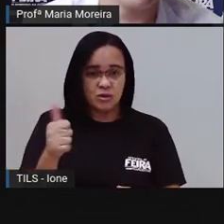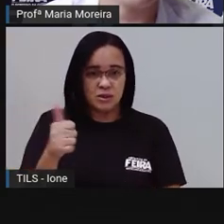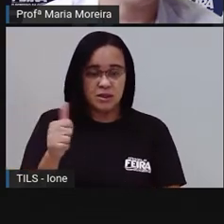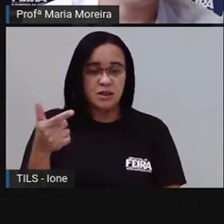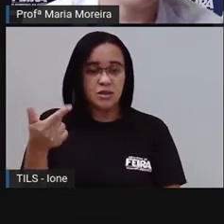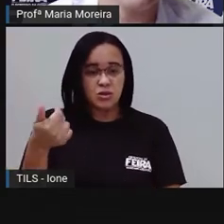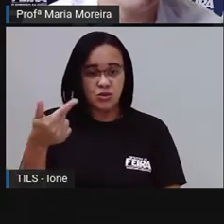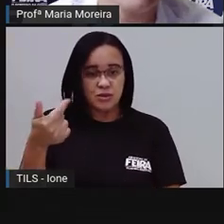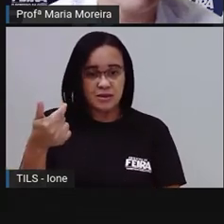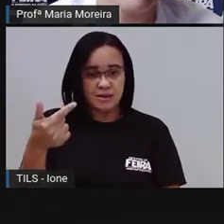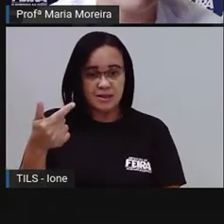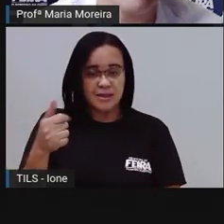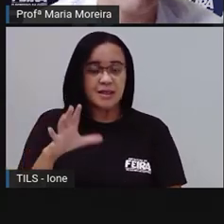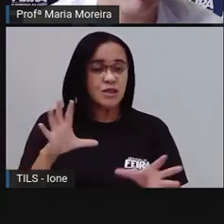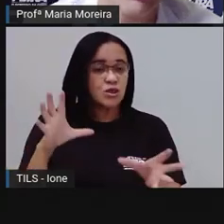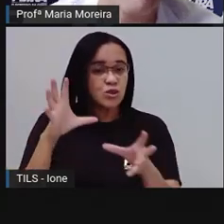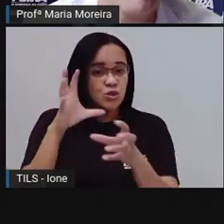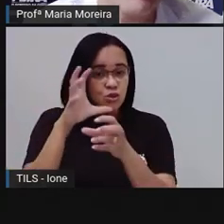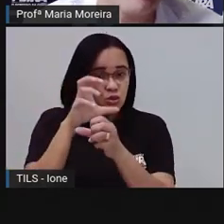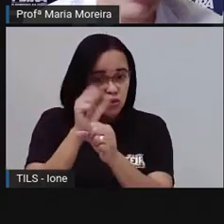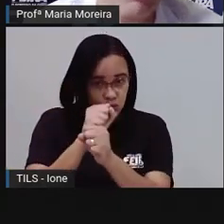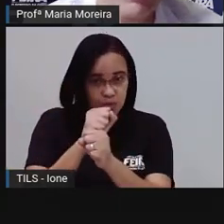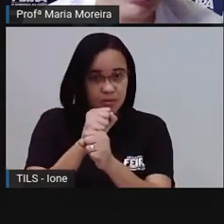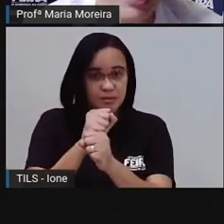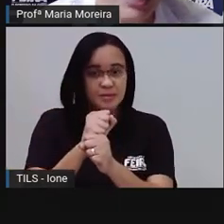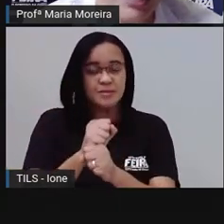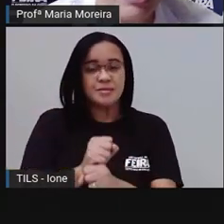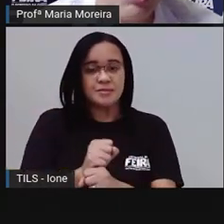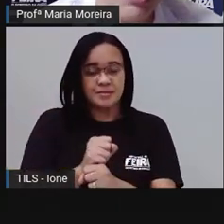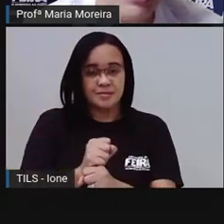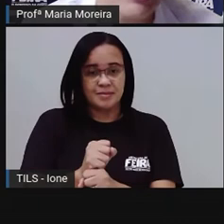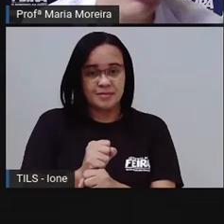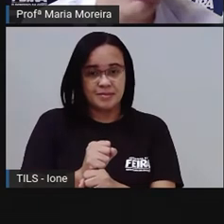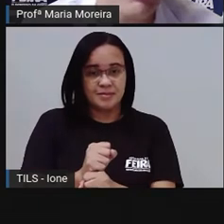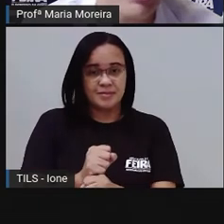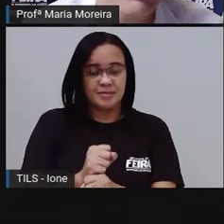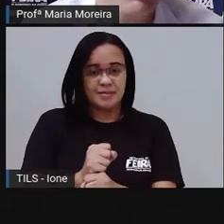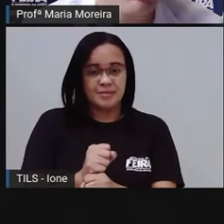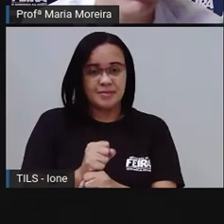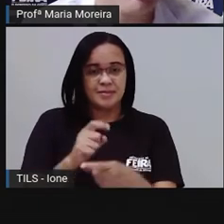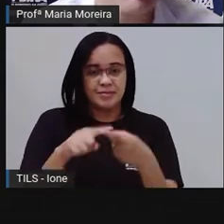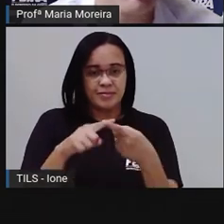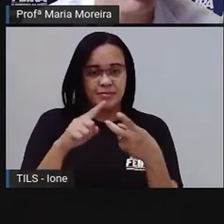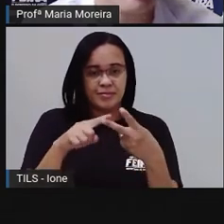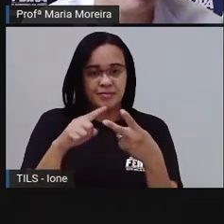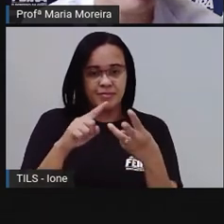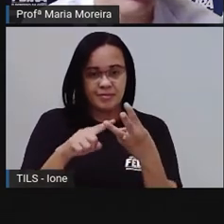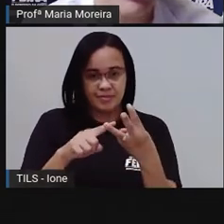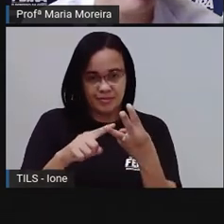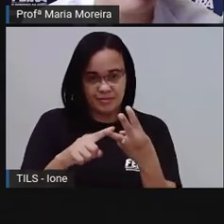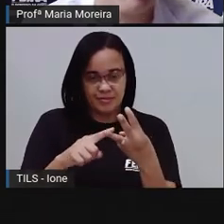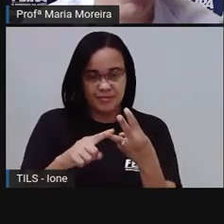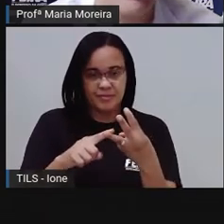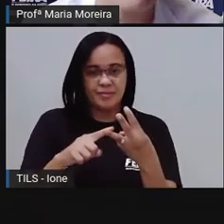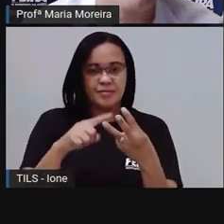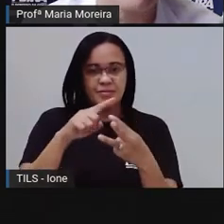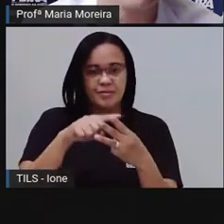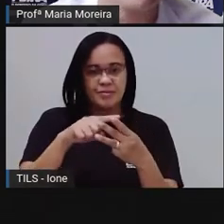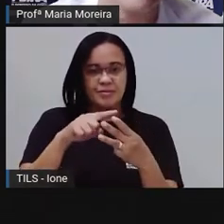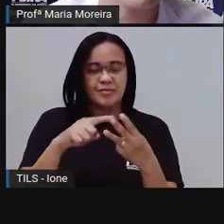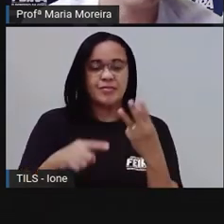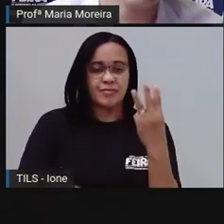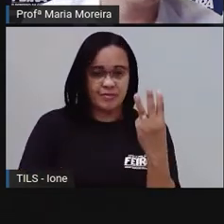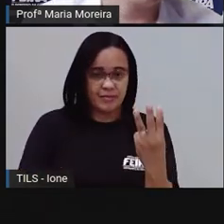onze, doze. Então, olha, tenho três. Quantas vezes eu tenho três? Uma, duas, três, quatro